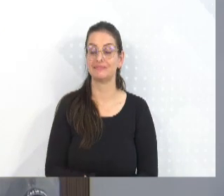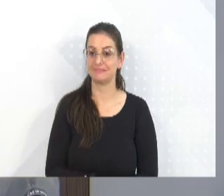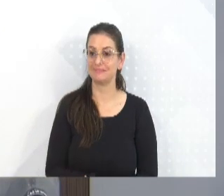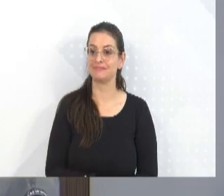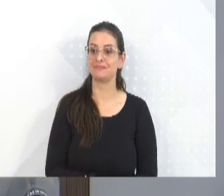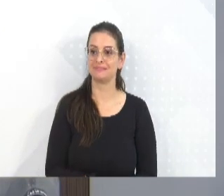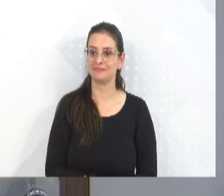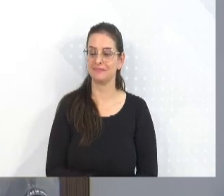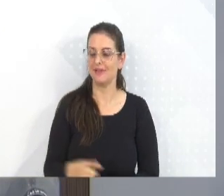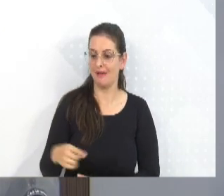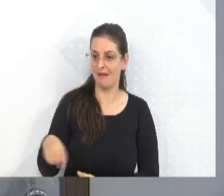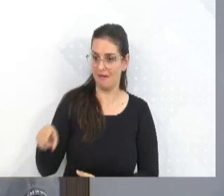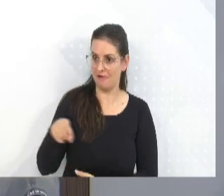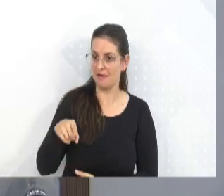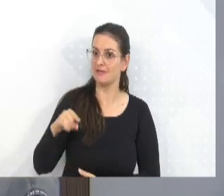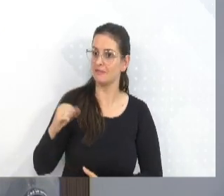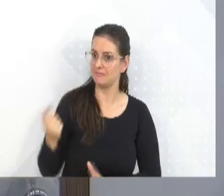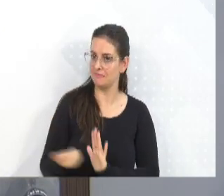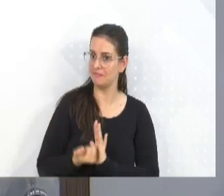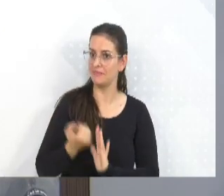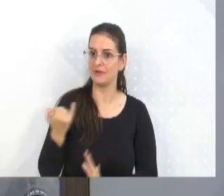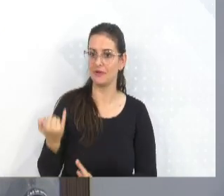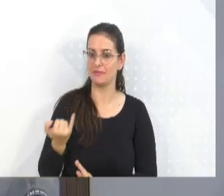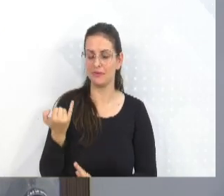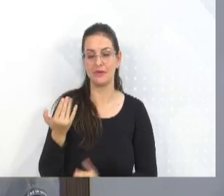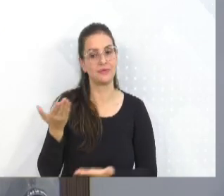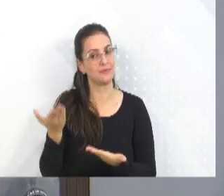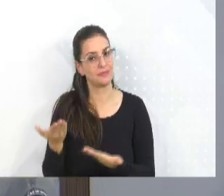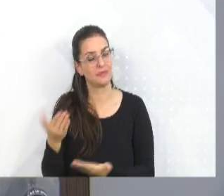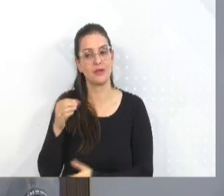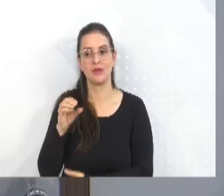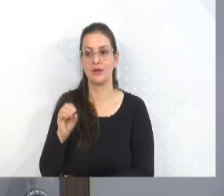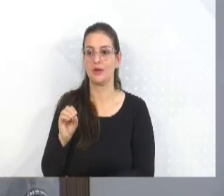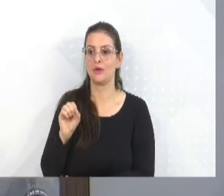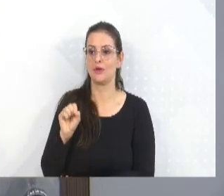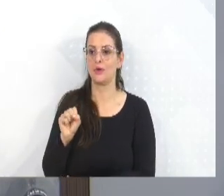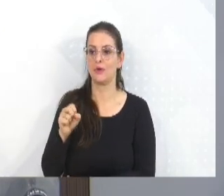elas importantes. Não diferente para o Sr. Osnir Schmidt,